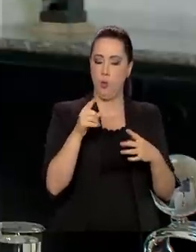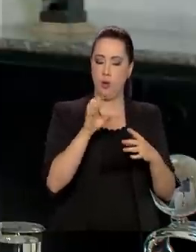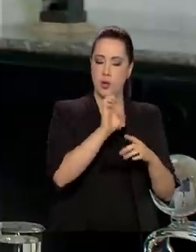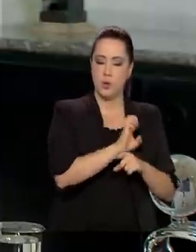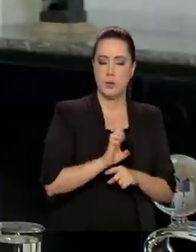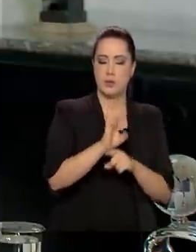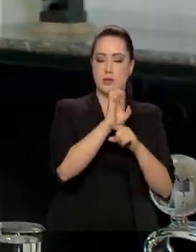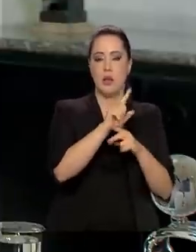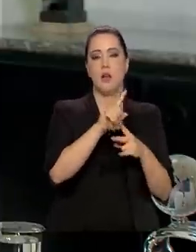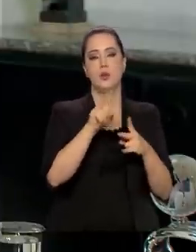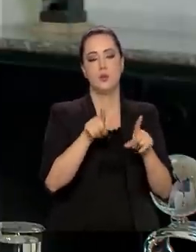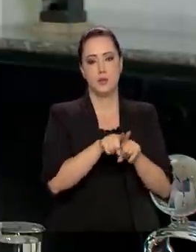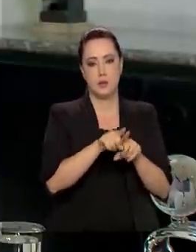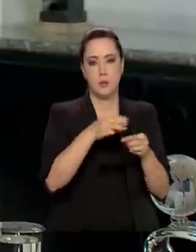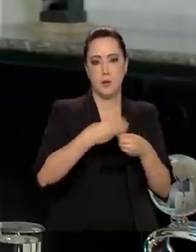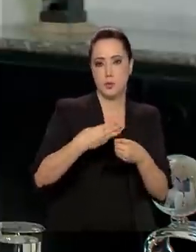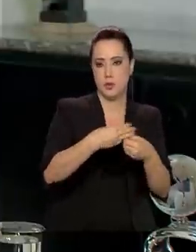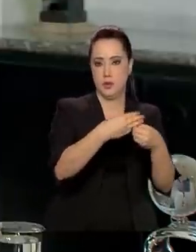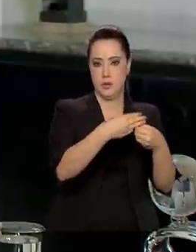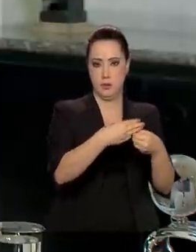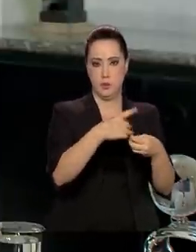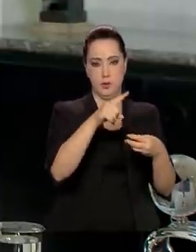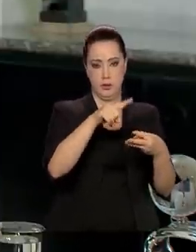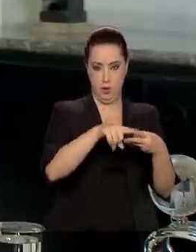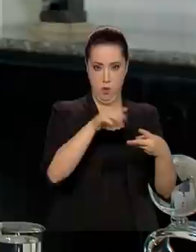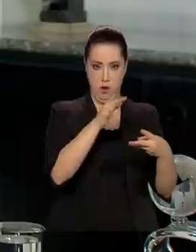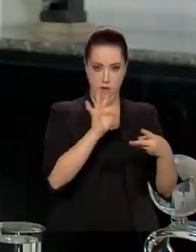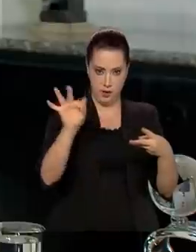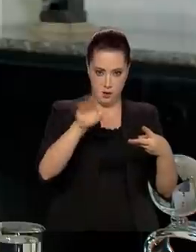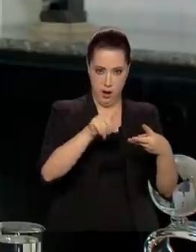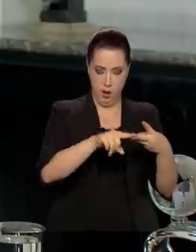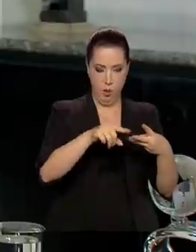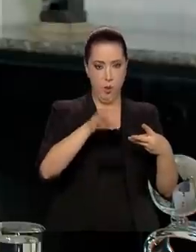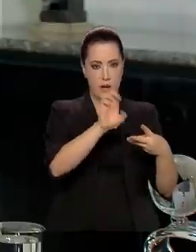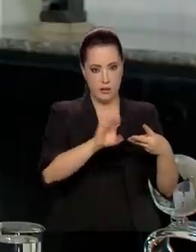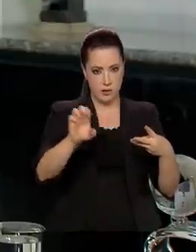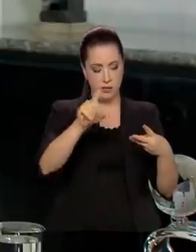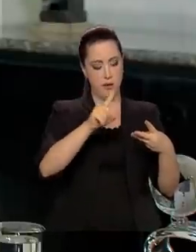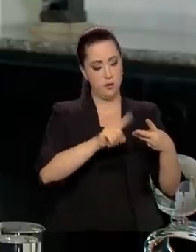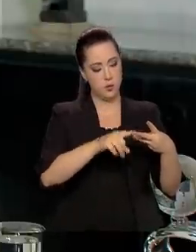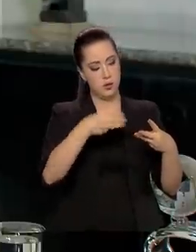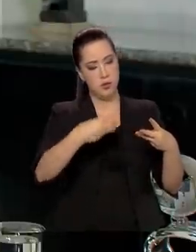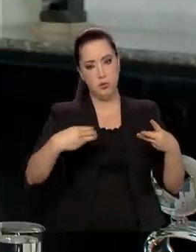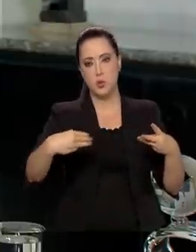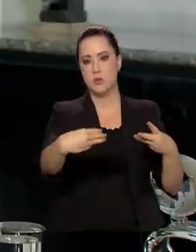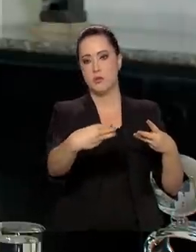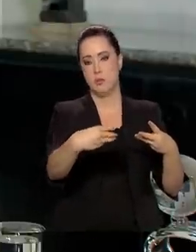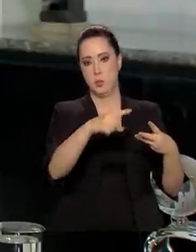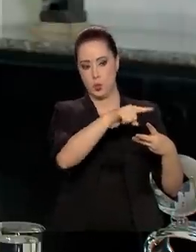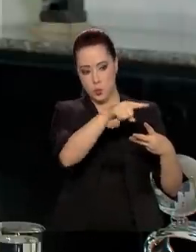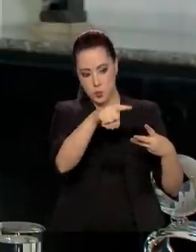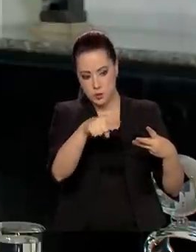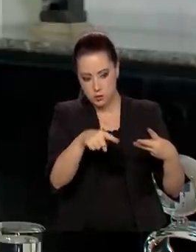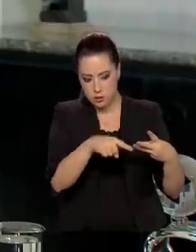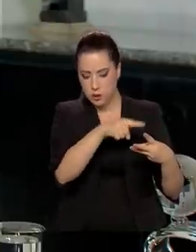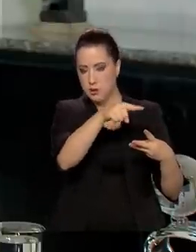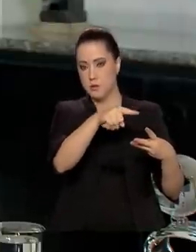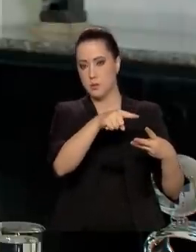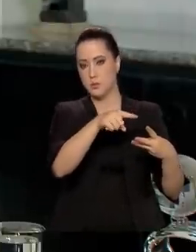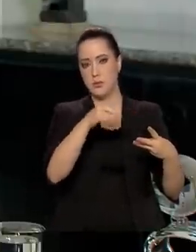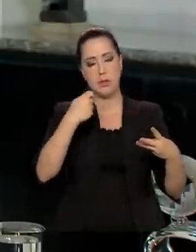estado e dos municípios. E todas as decisões que envolvem o SUS,